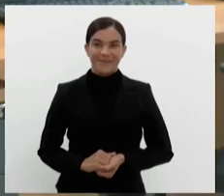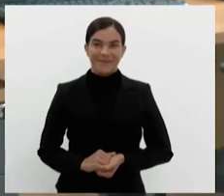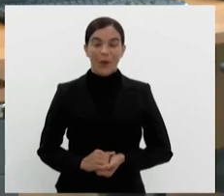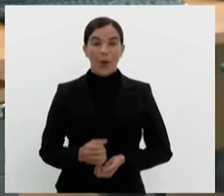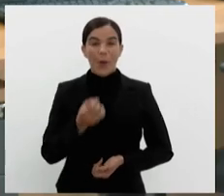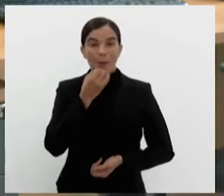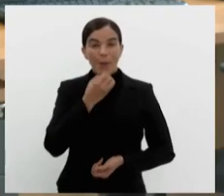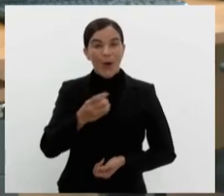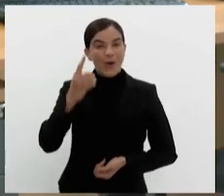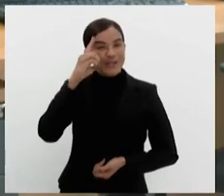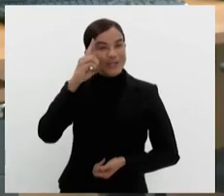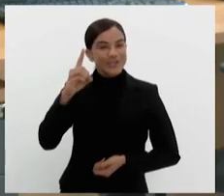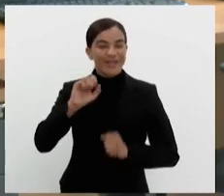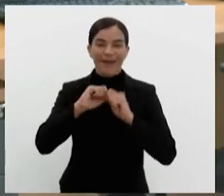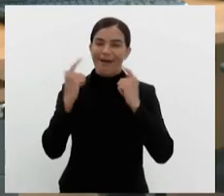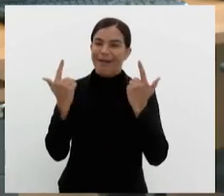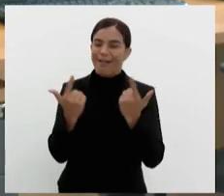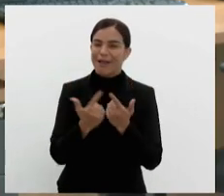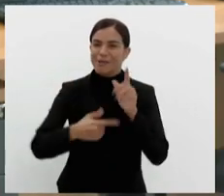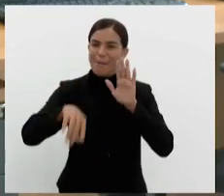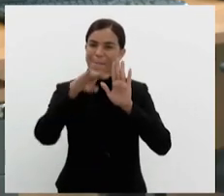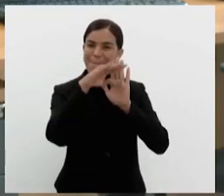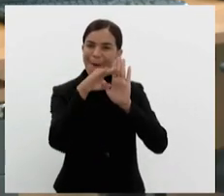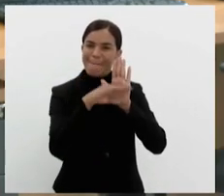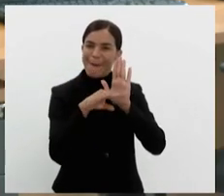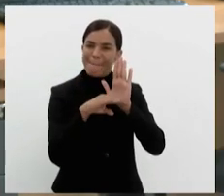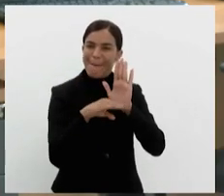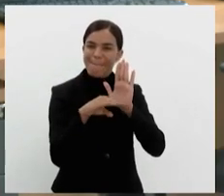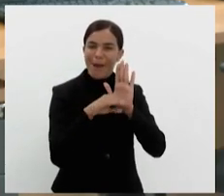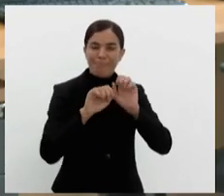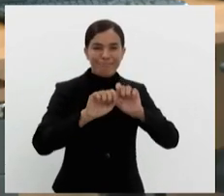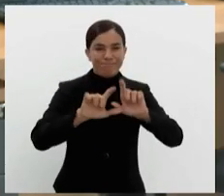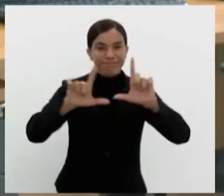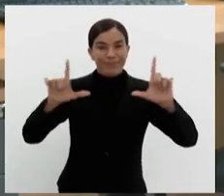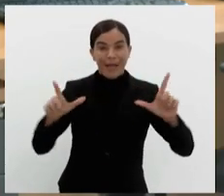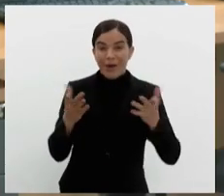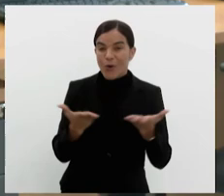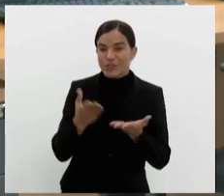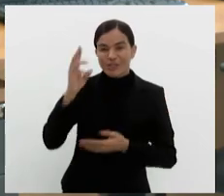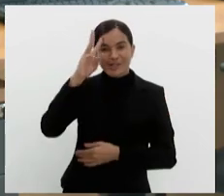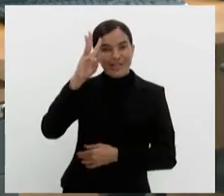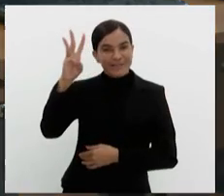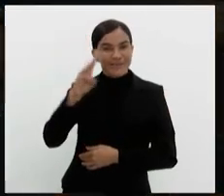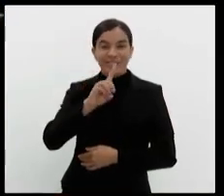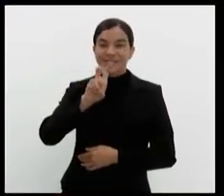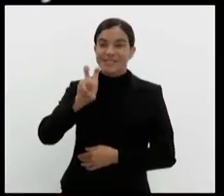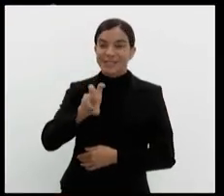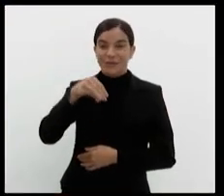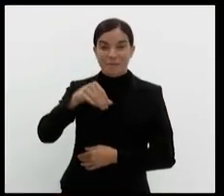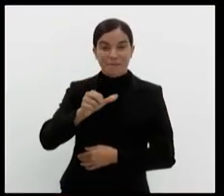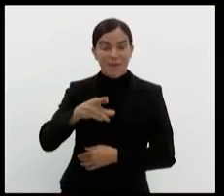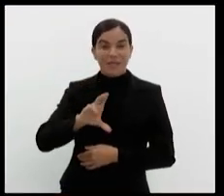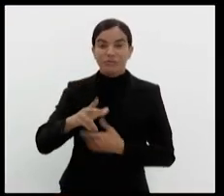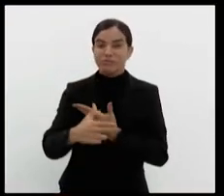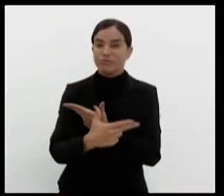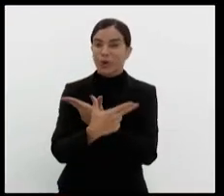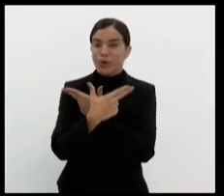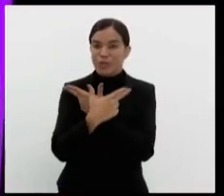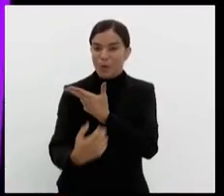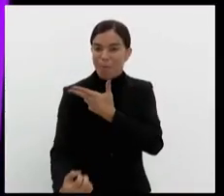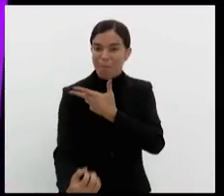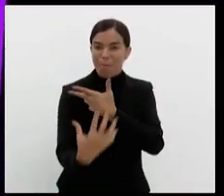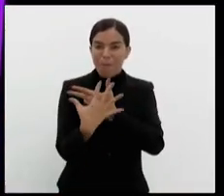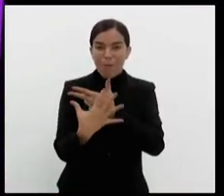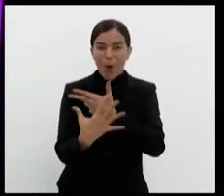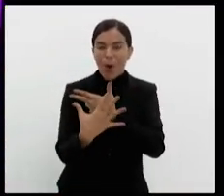O Bom Dia Alerj traz os seguintes destaques nesta terça-feira, 5 de março. Cristo Redentor recebe